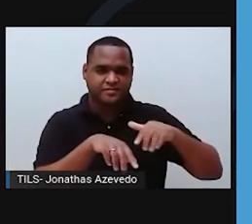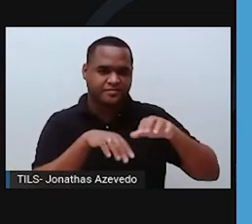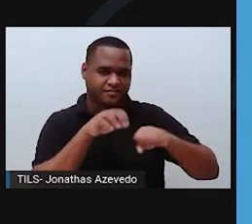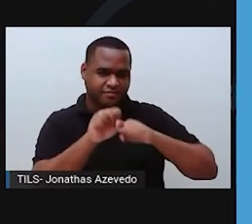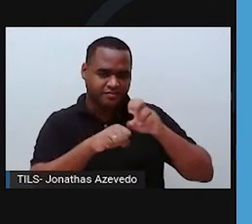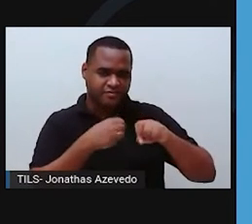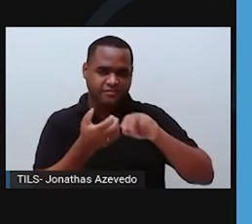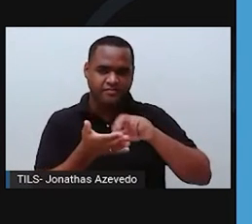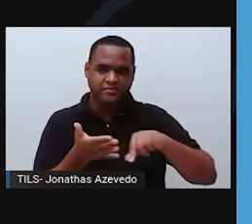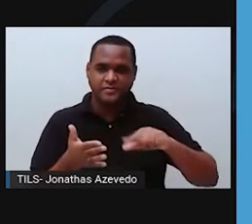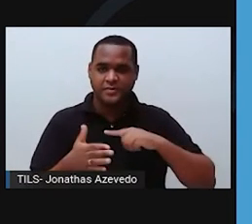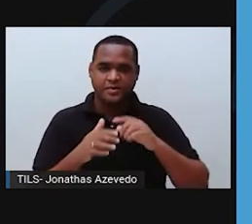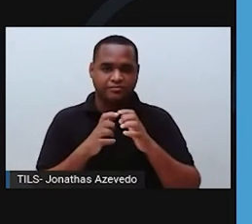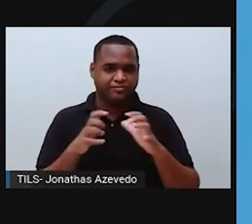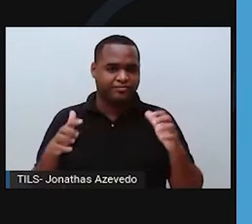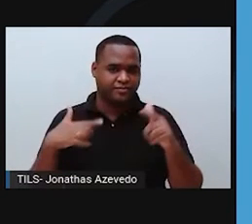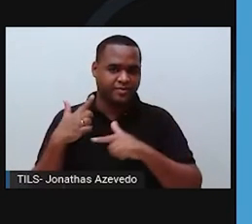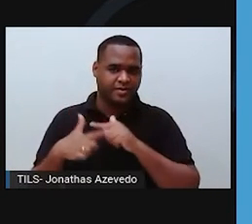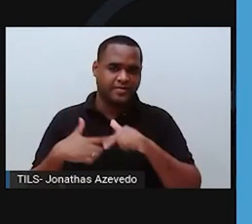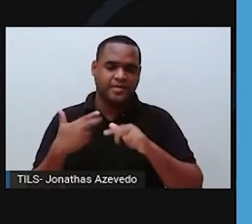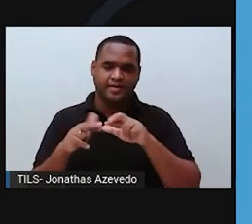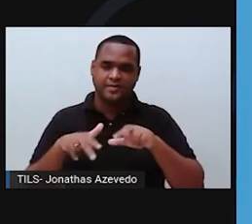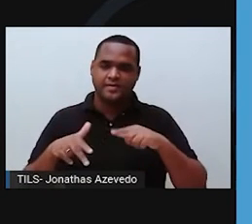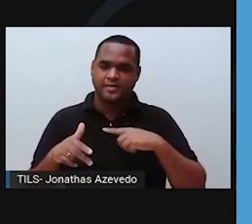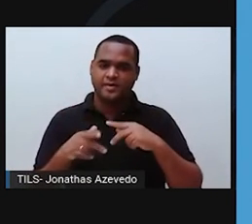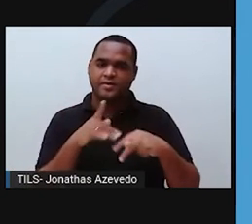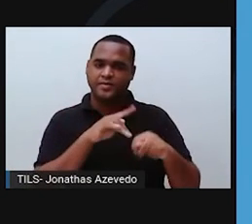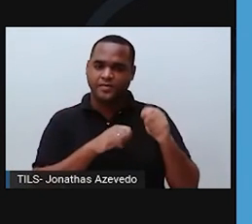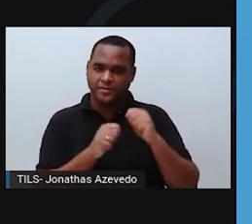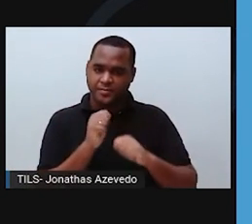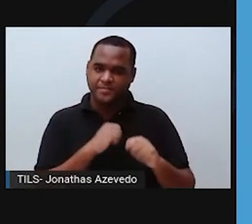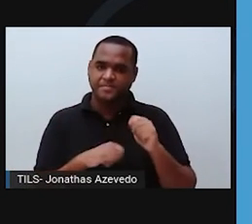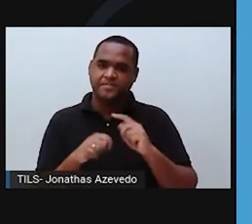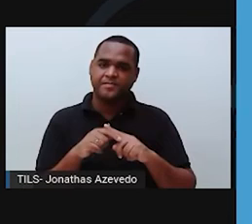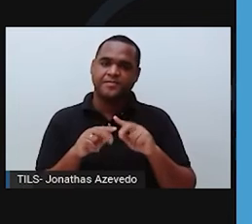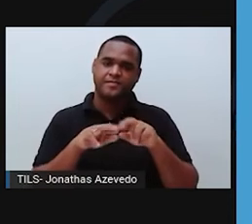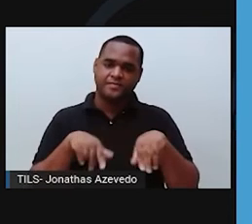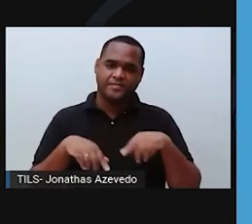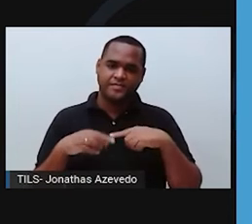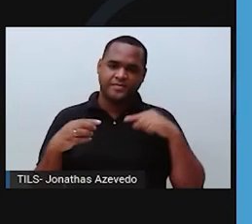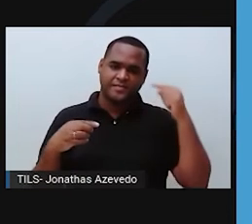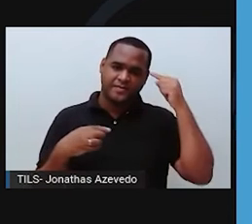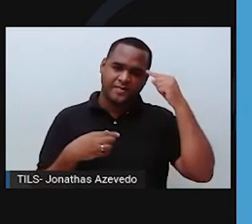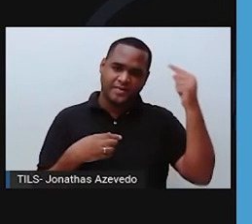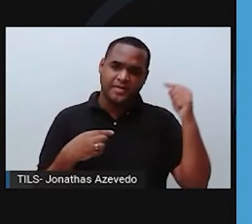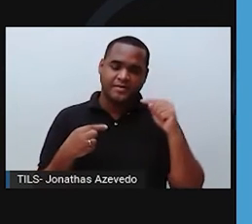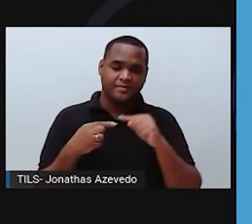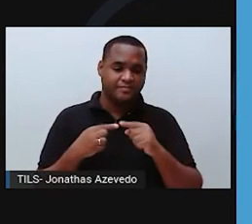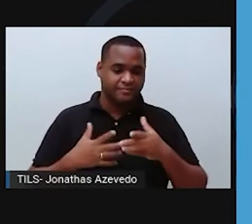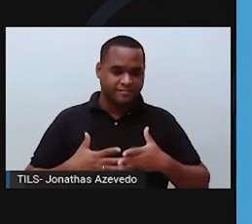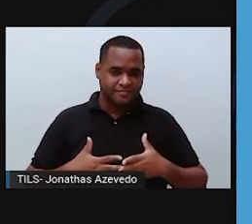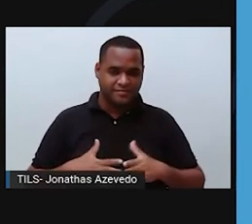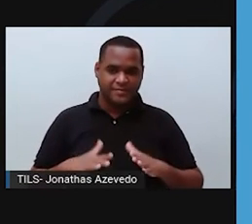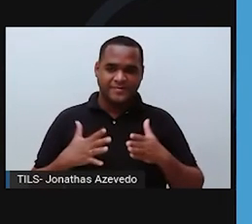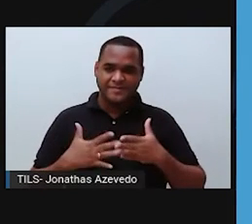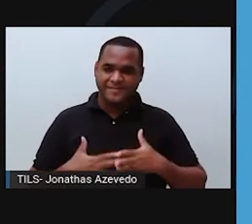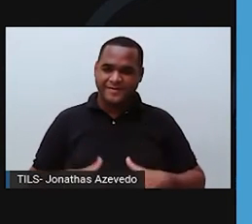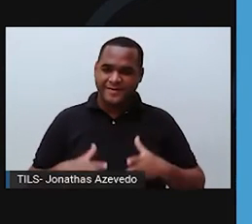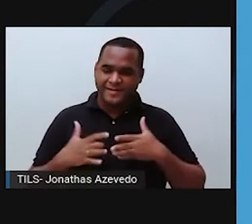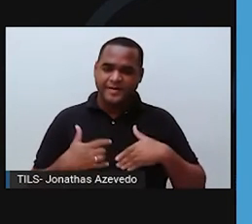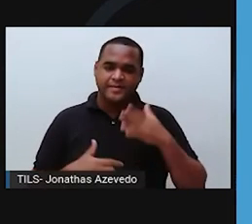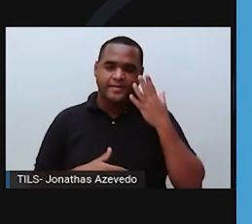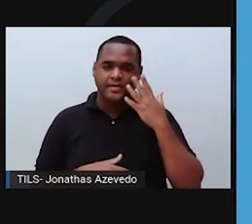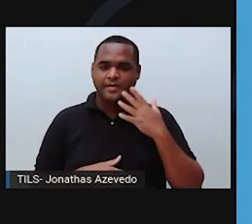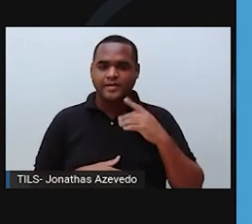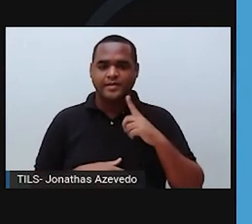obras. É desnecessário para o crescimento econômico. O desmatamento está ligado a maiores taxas de nascimentos pré-amaturos e de crianças